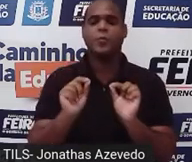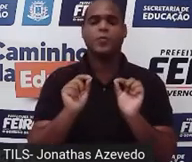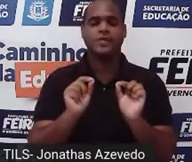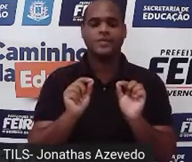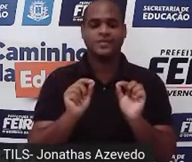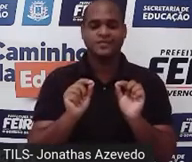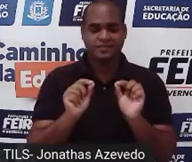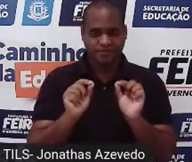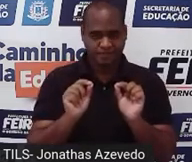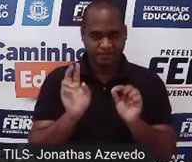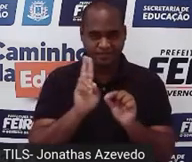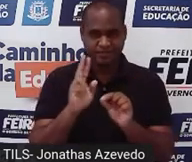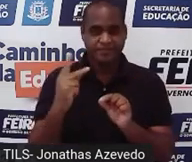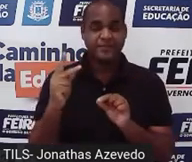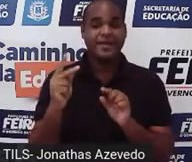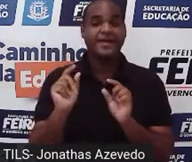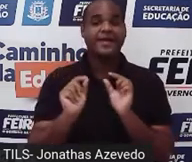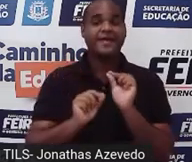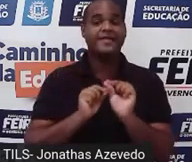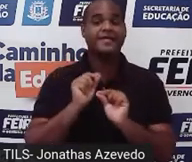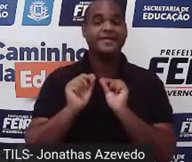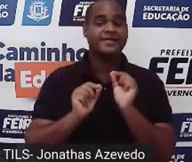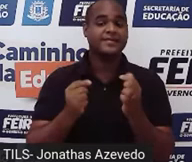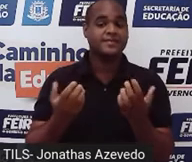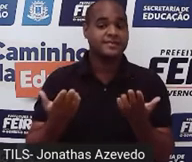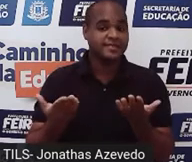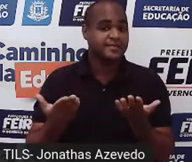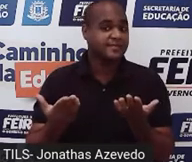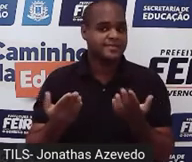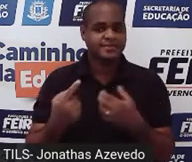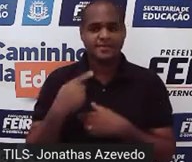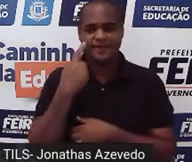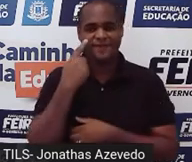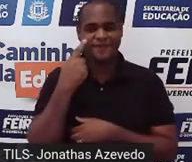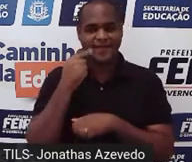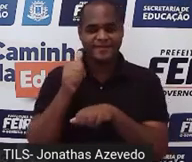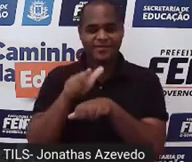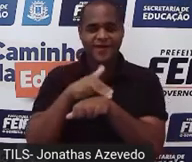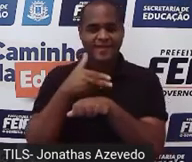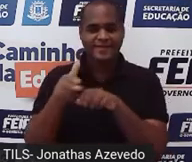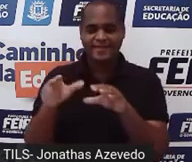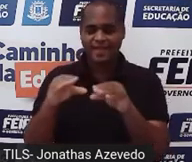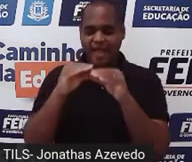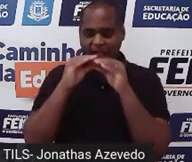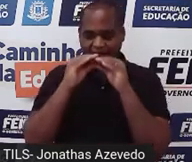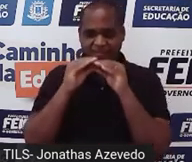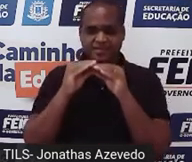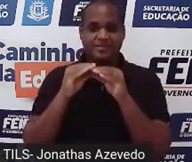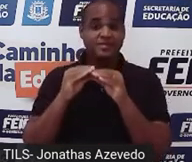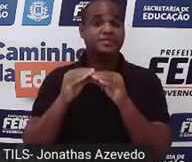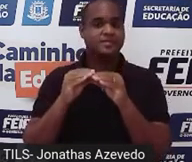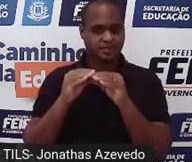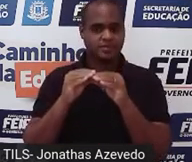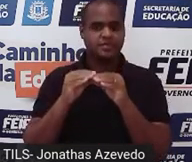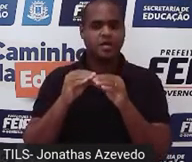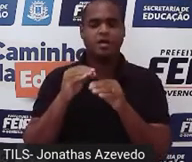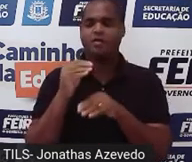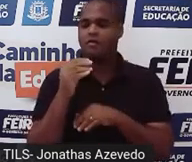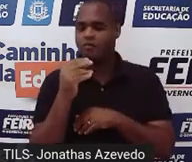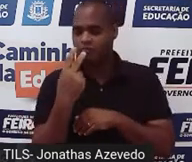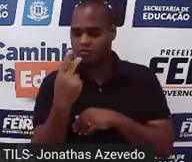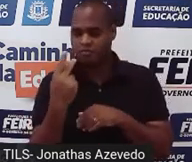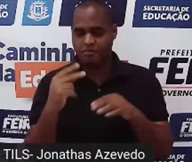O nome do conteúdo é, bom, ali tem uma barrinha de chocolate, onde um dos